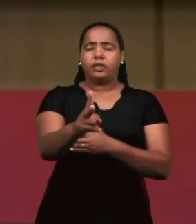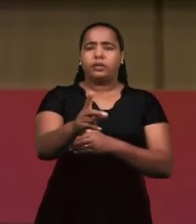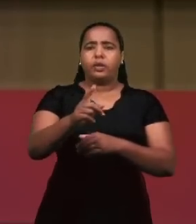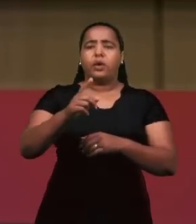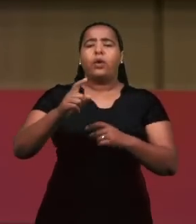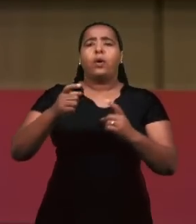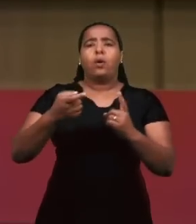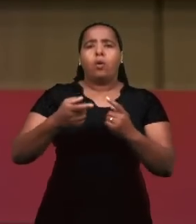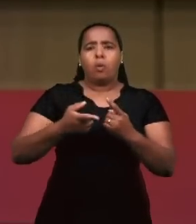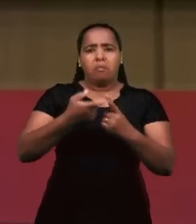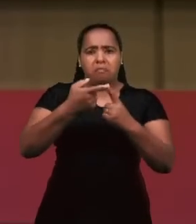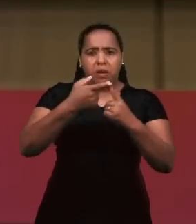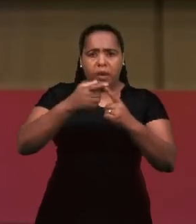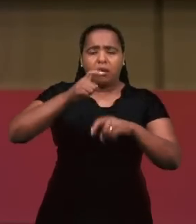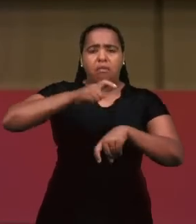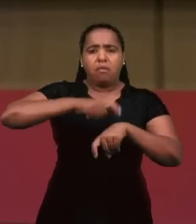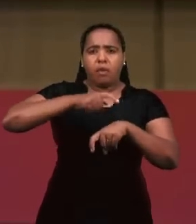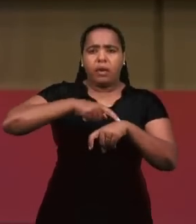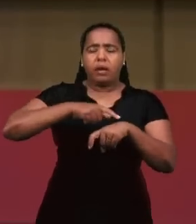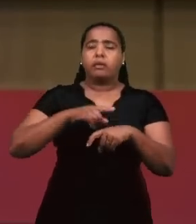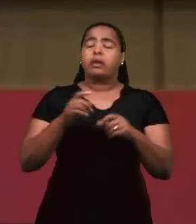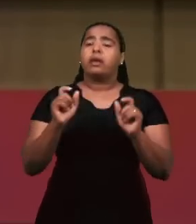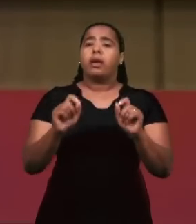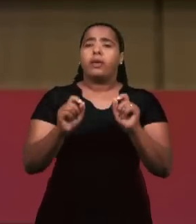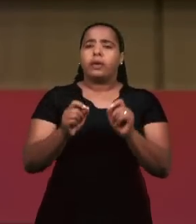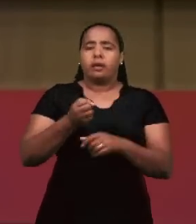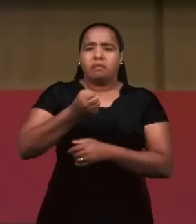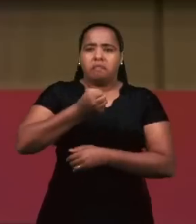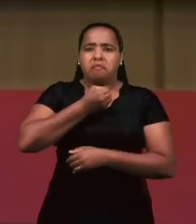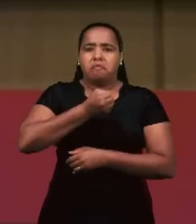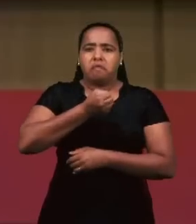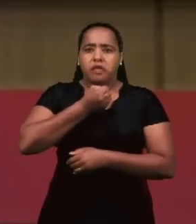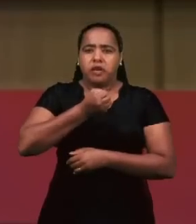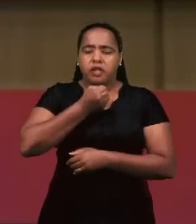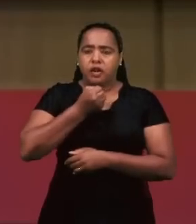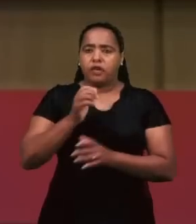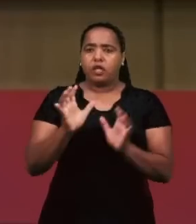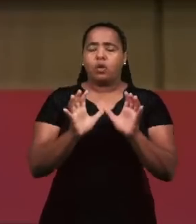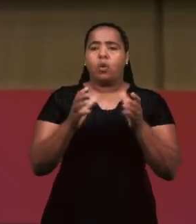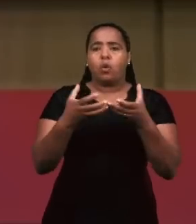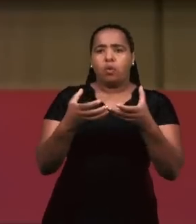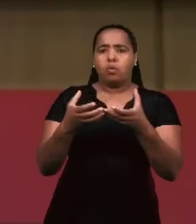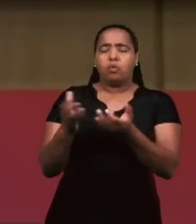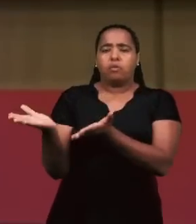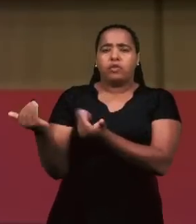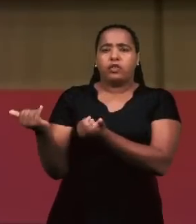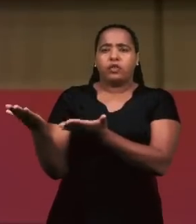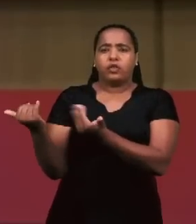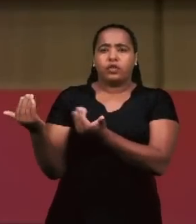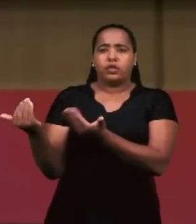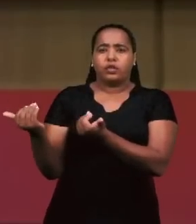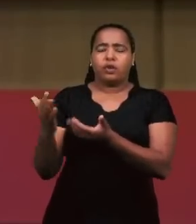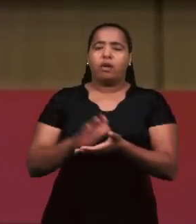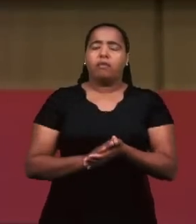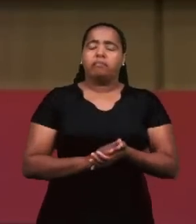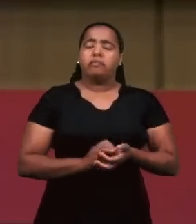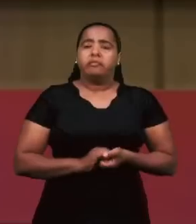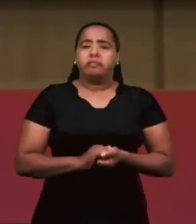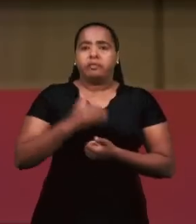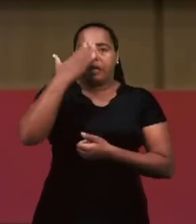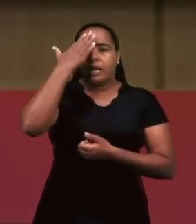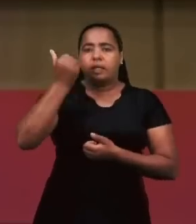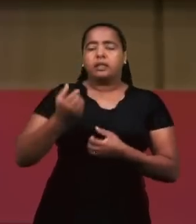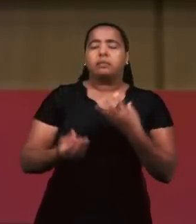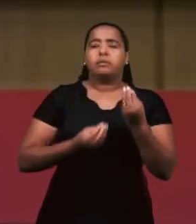programação que é uma entrevista que nós fazemos com os nossos jovens para saber como está sendo